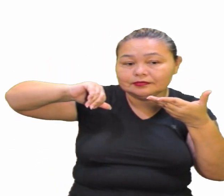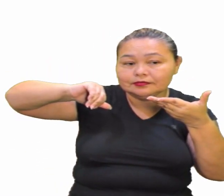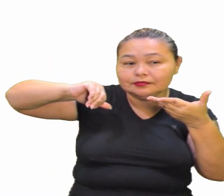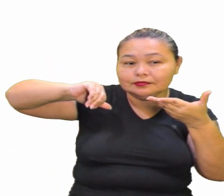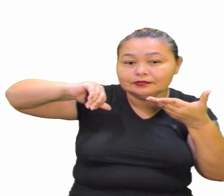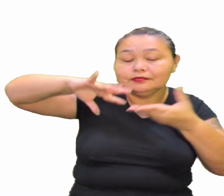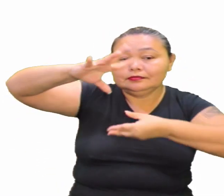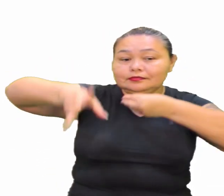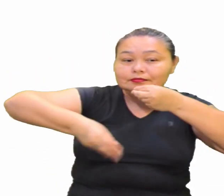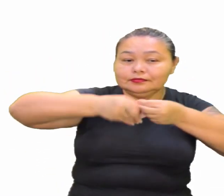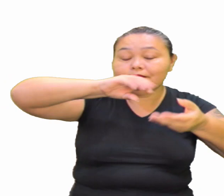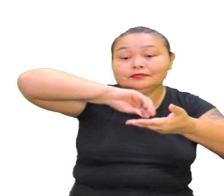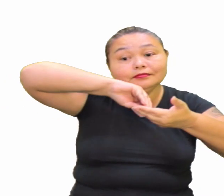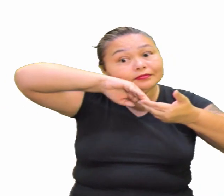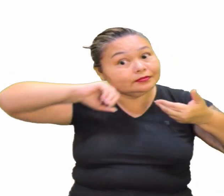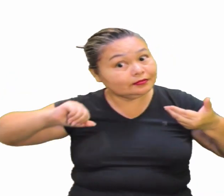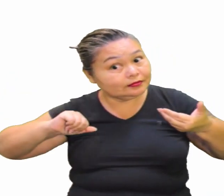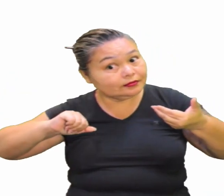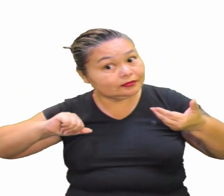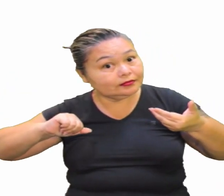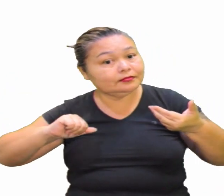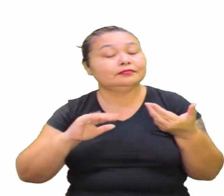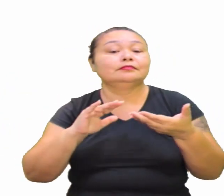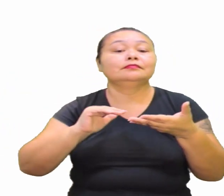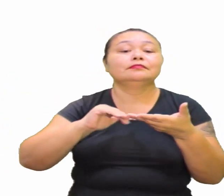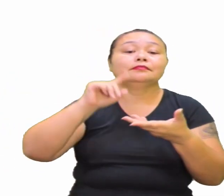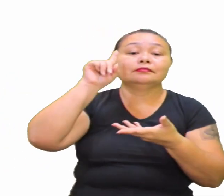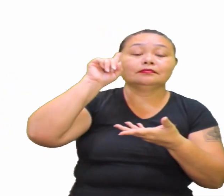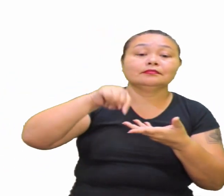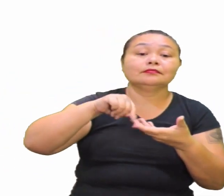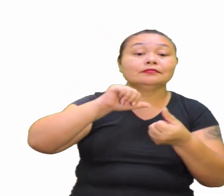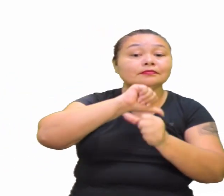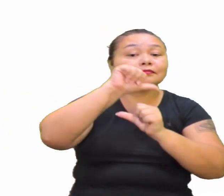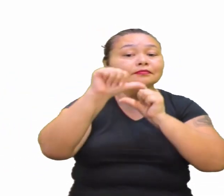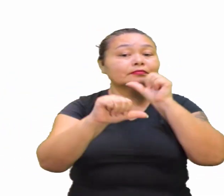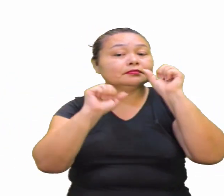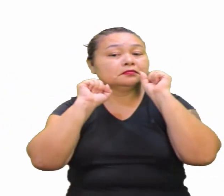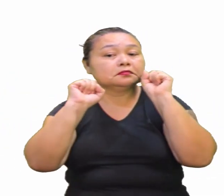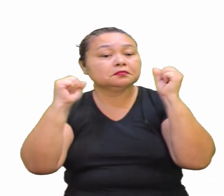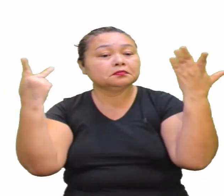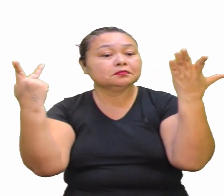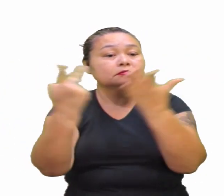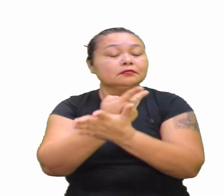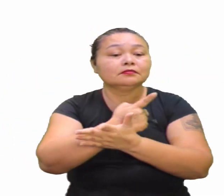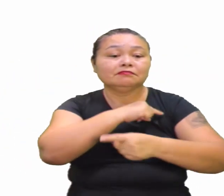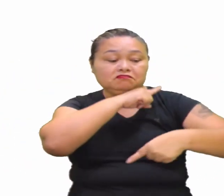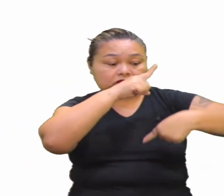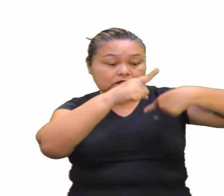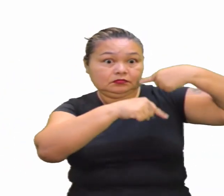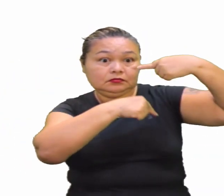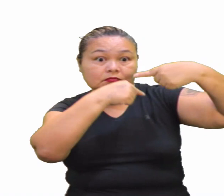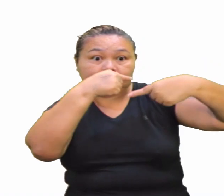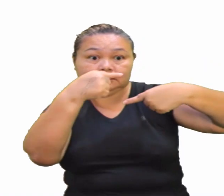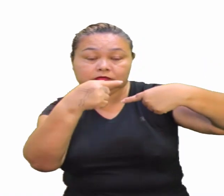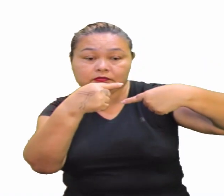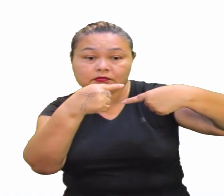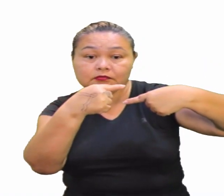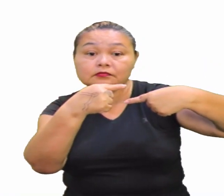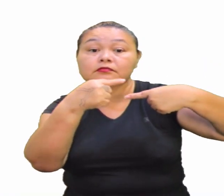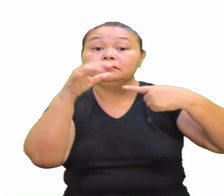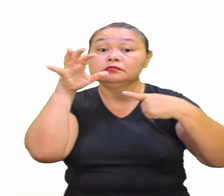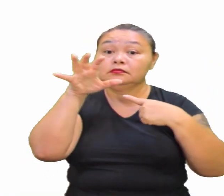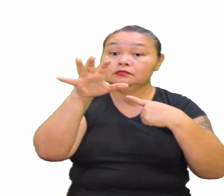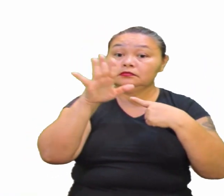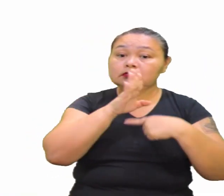Adicionado ou subtraído Essa alteração pode provocar reações em cadeia